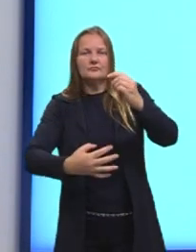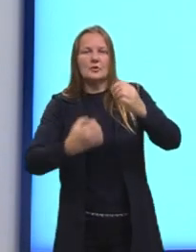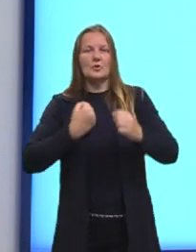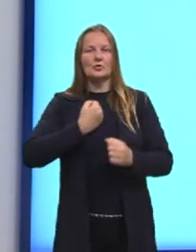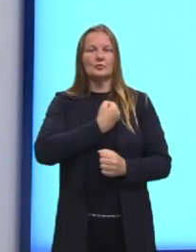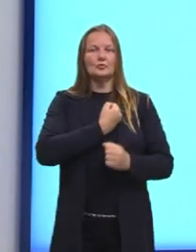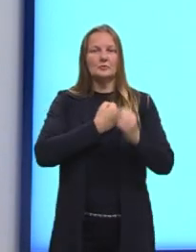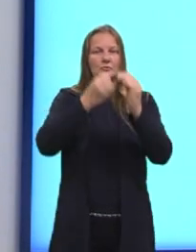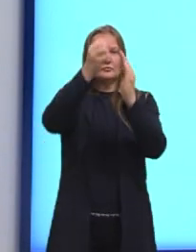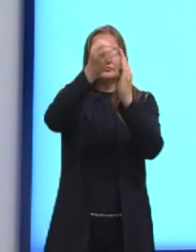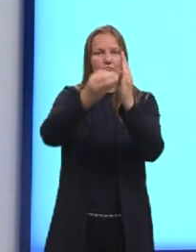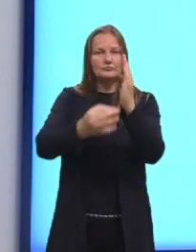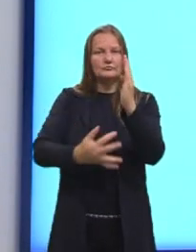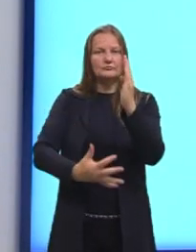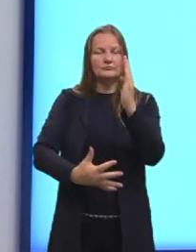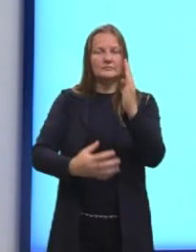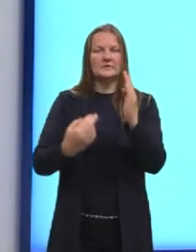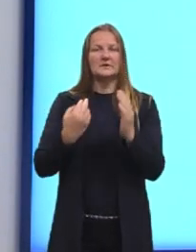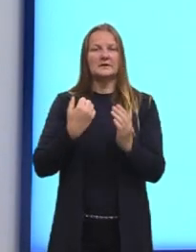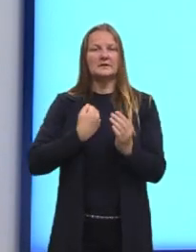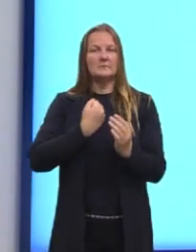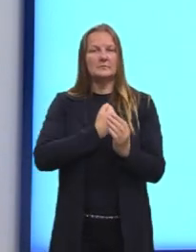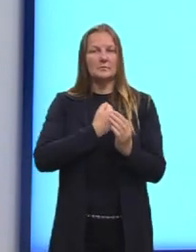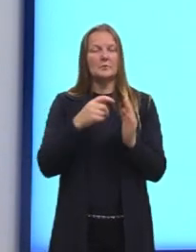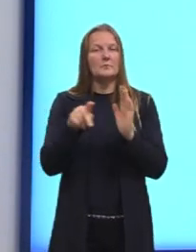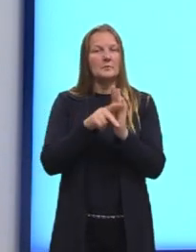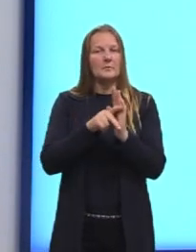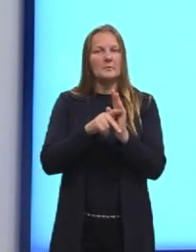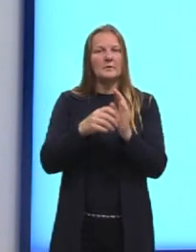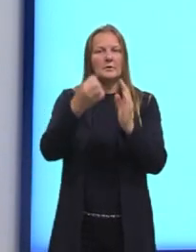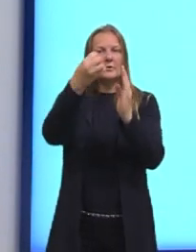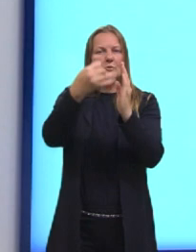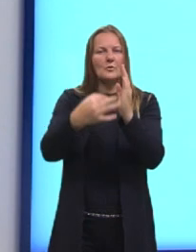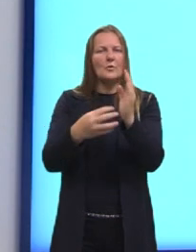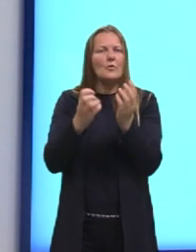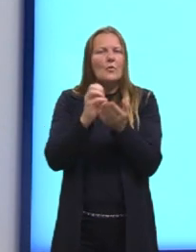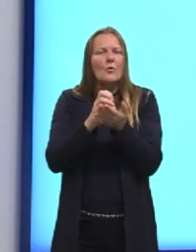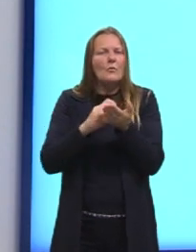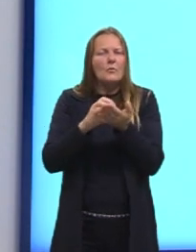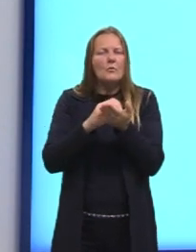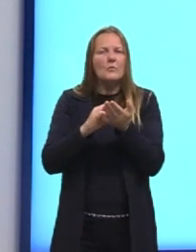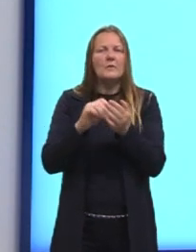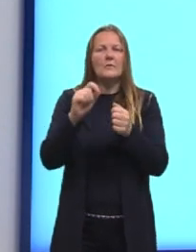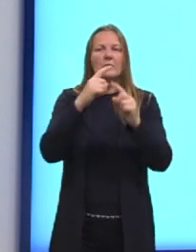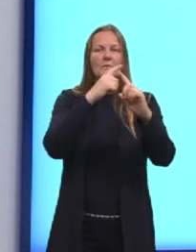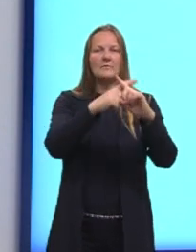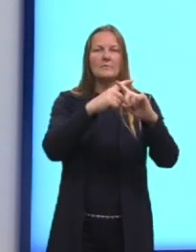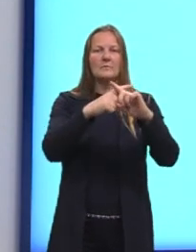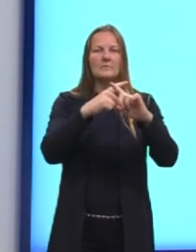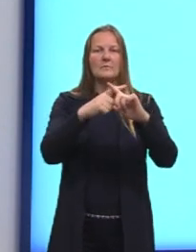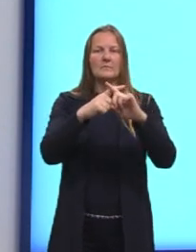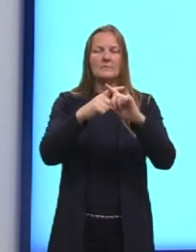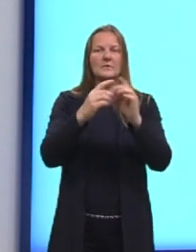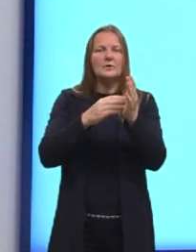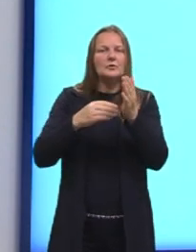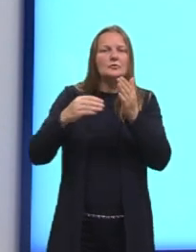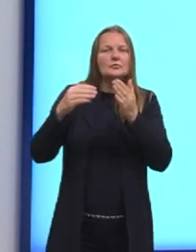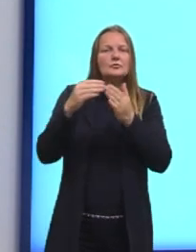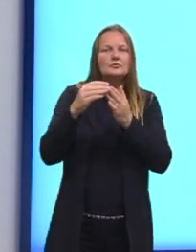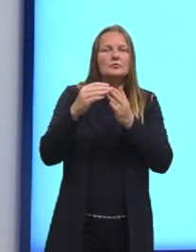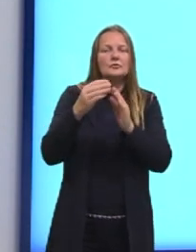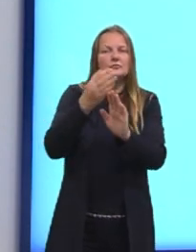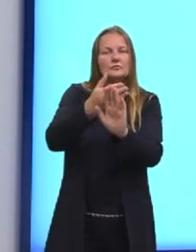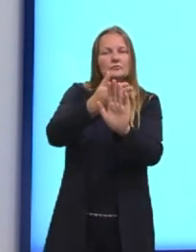natural. Para calcular o fatorial de um número, basta multiplicá-lo por todos os seus